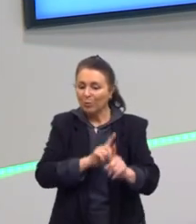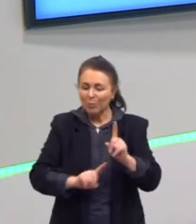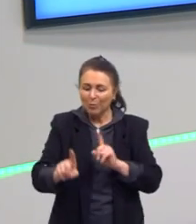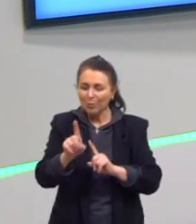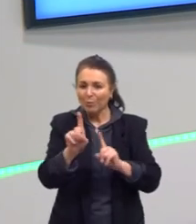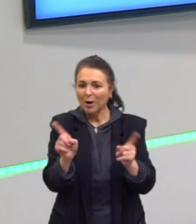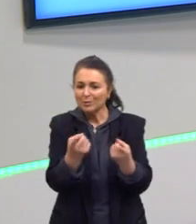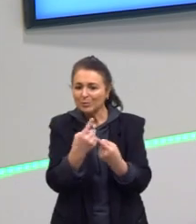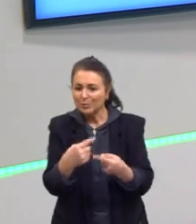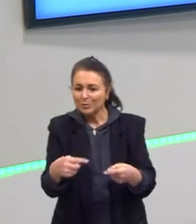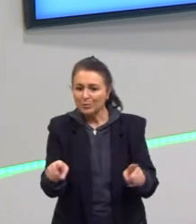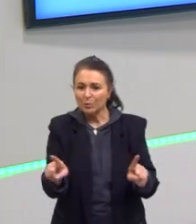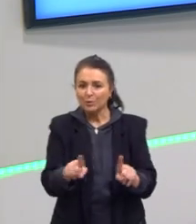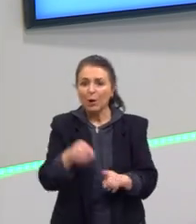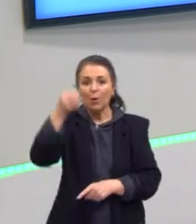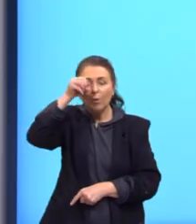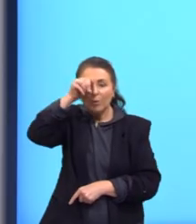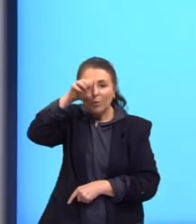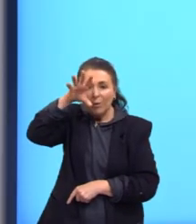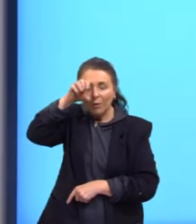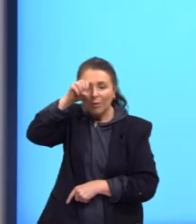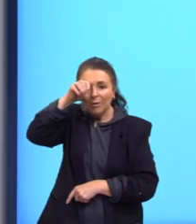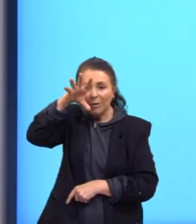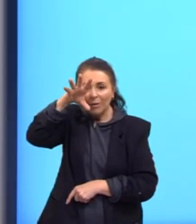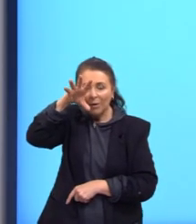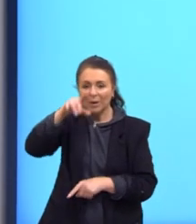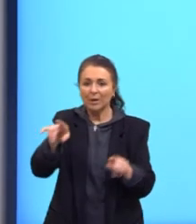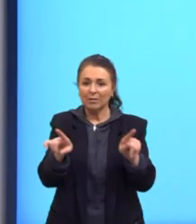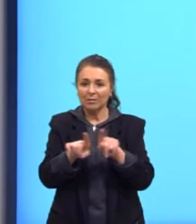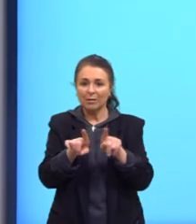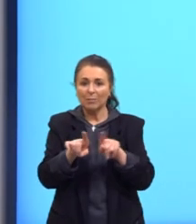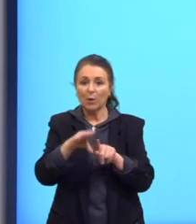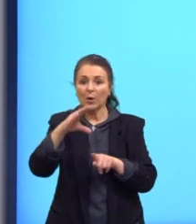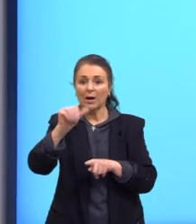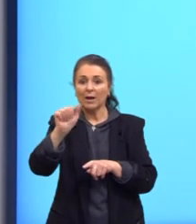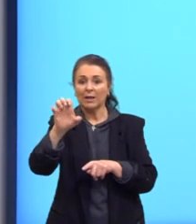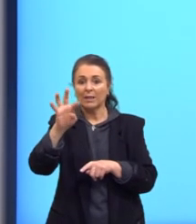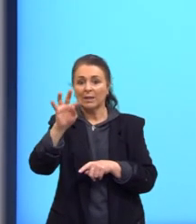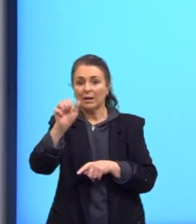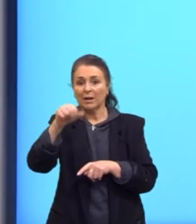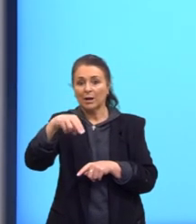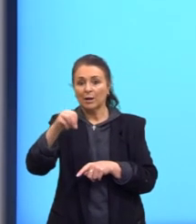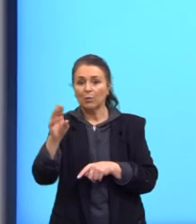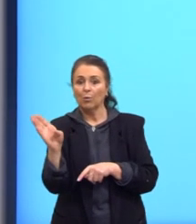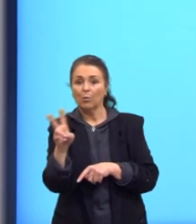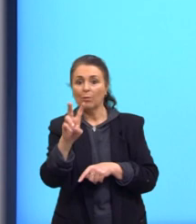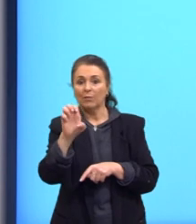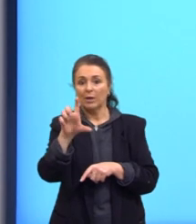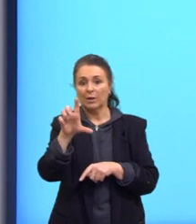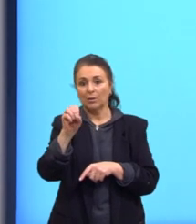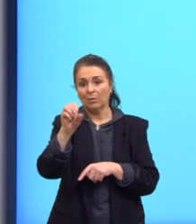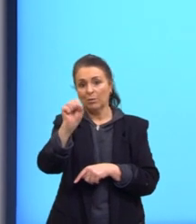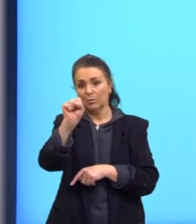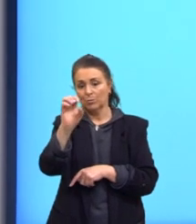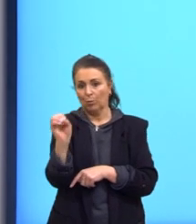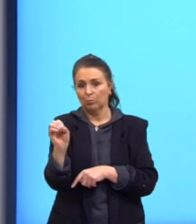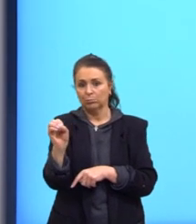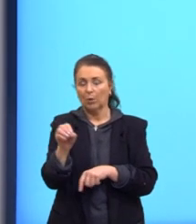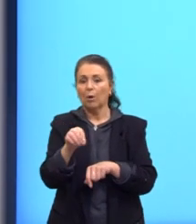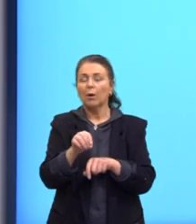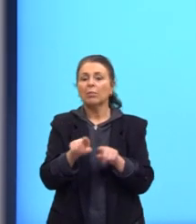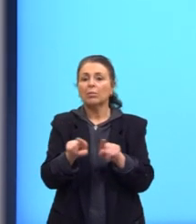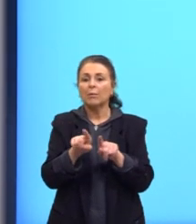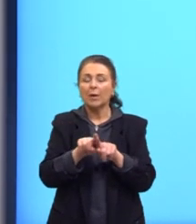Trouxe aqui Chico Buarque e Caetano Veloso. Dei algumas indicações aqui de músicas para